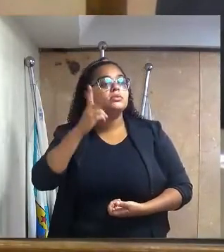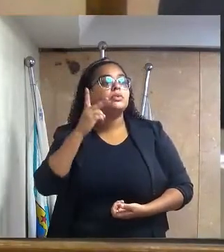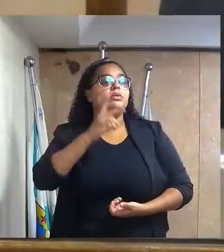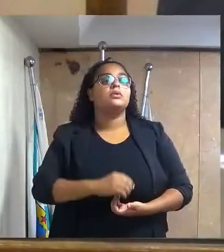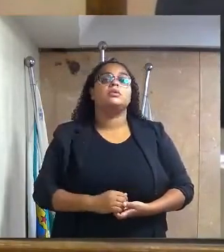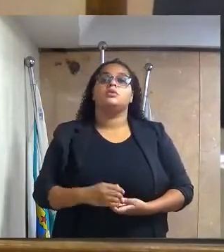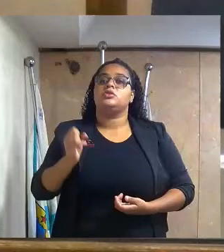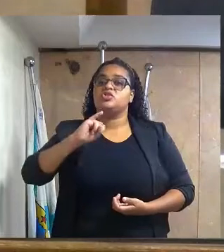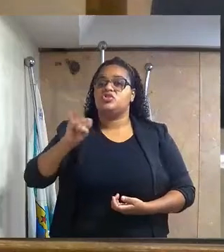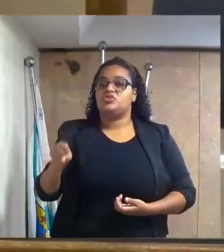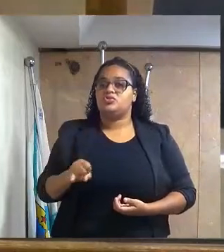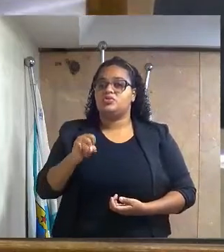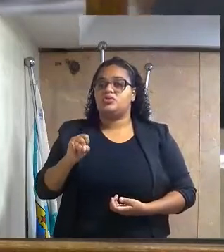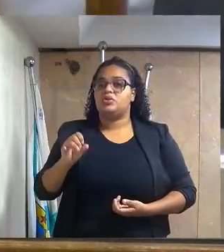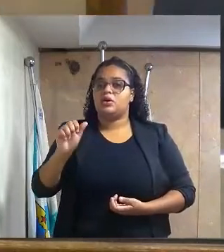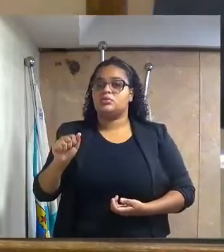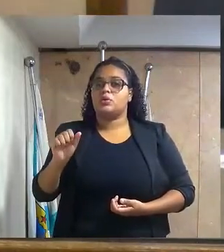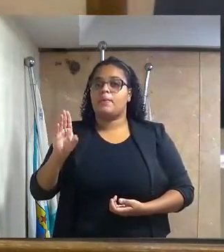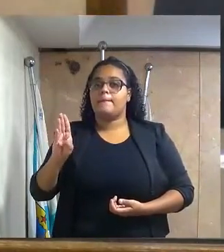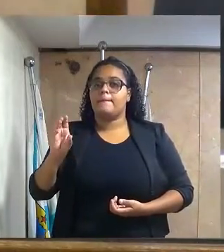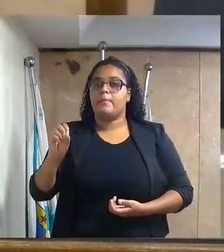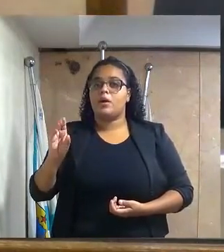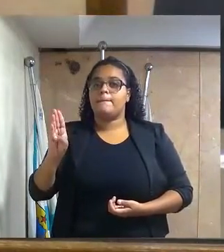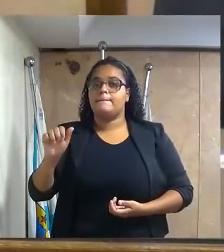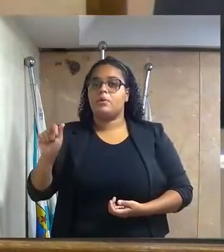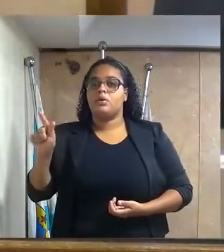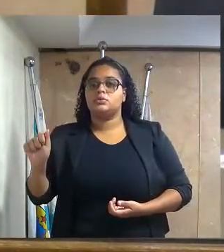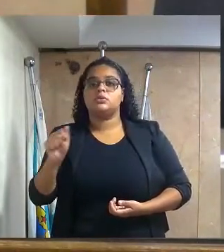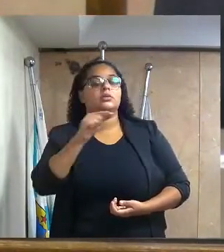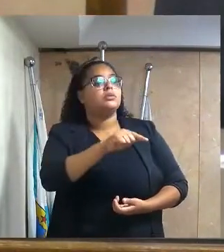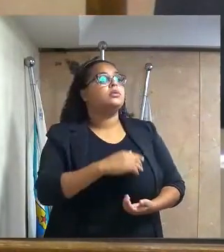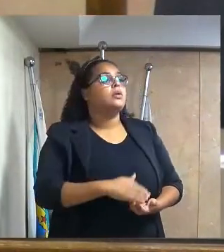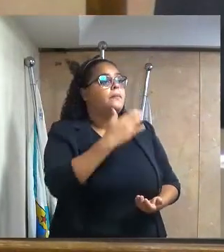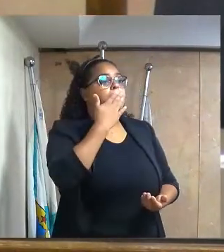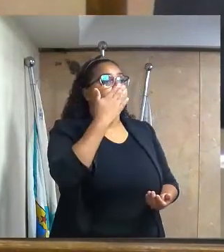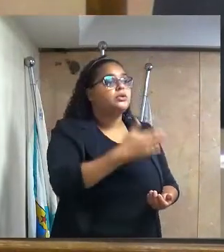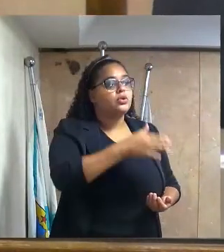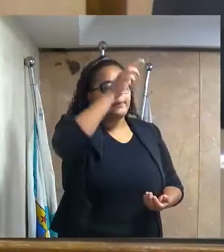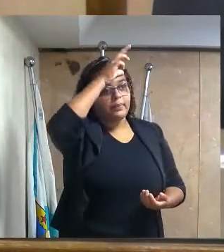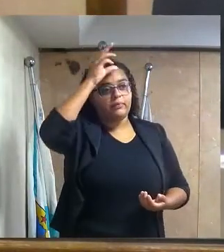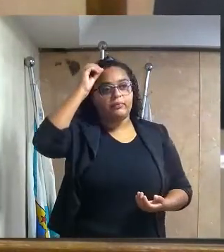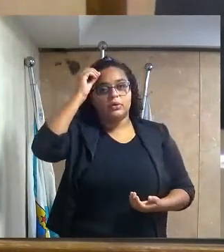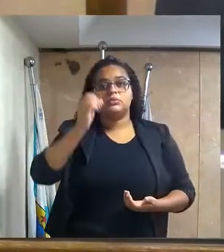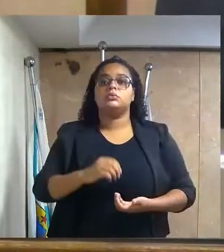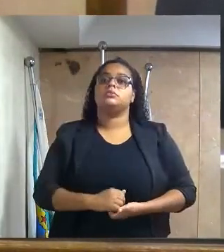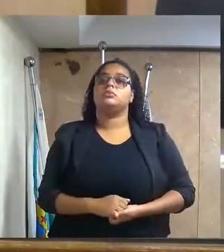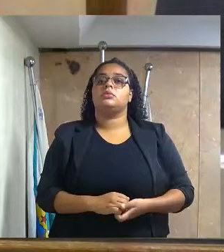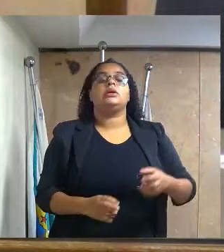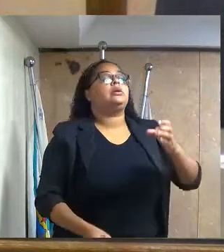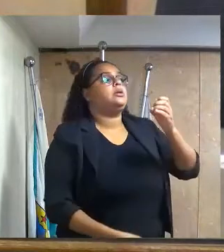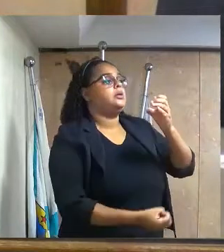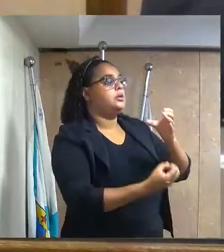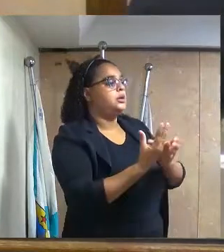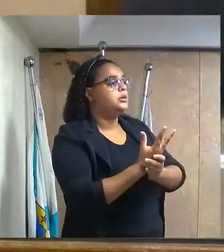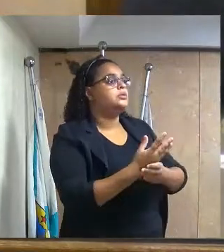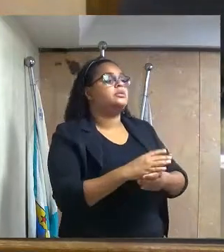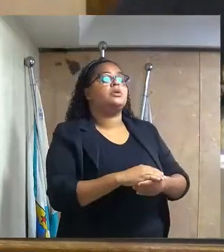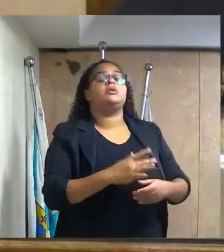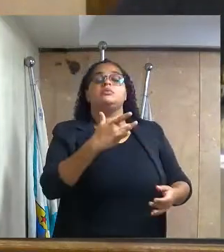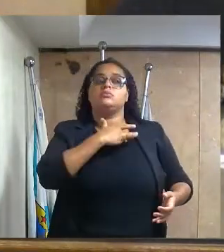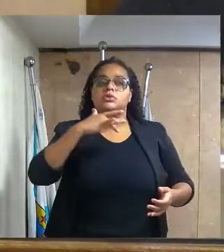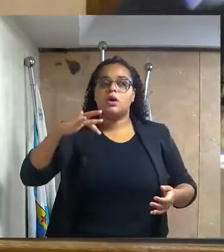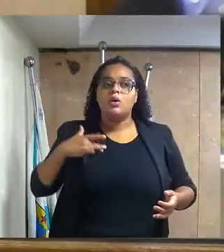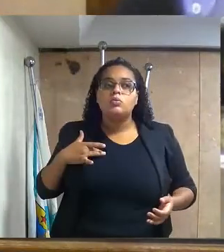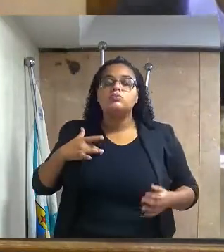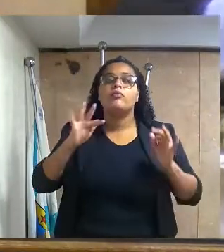Jackson Vargas dos Santos Barbosa, solicitando ao excelentíssimo senhor prefeito, a construção de unidades de saúde de